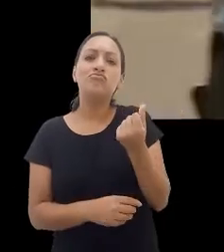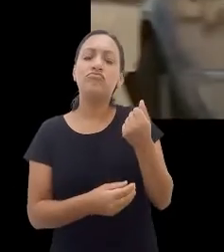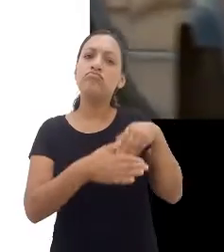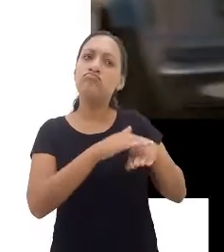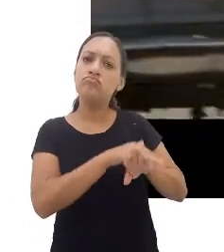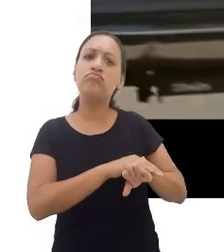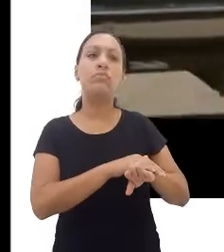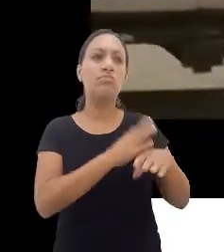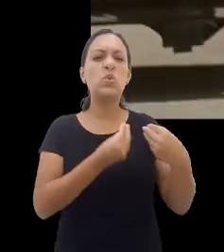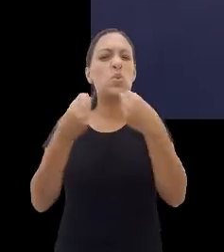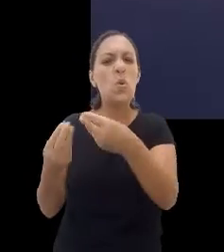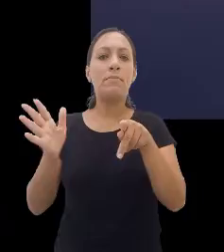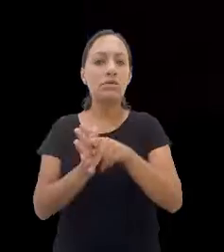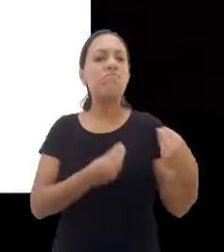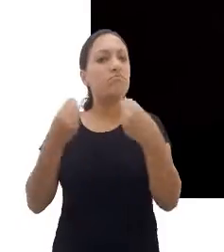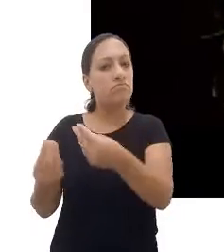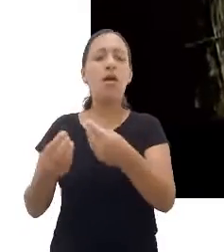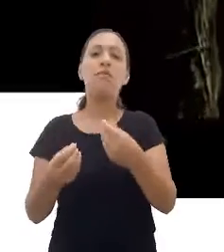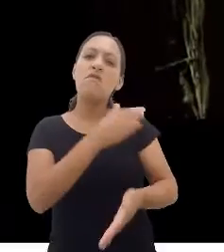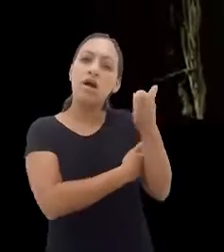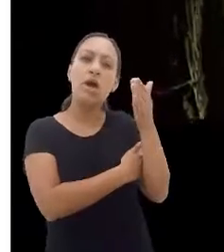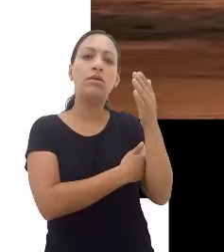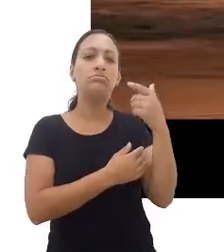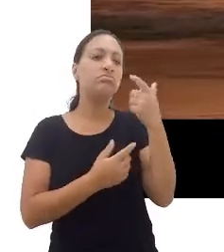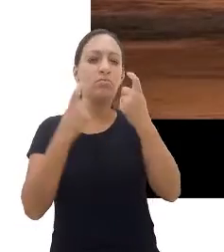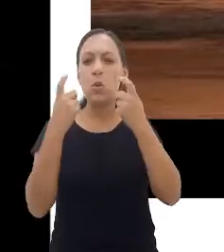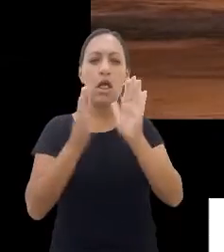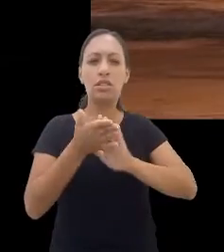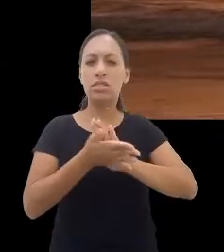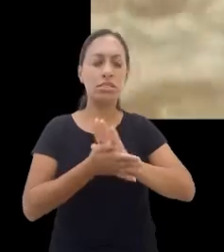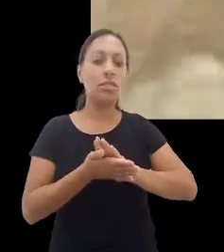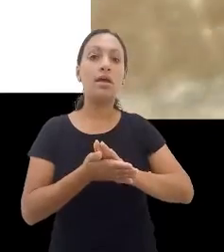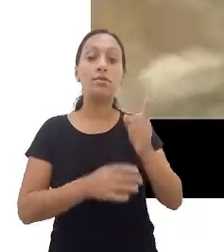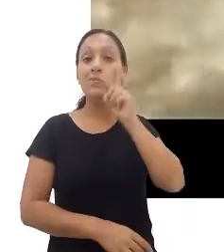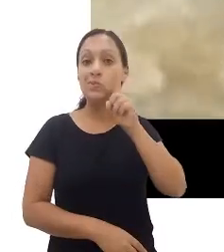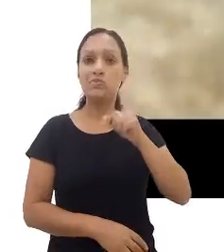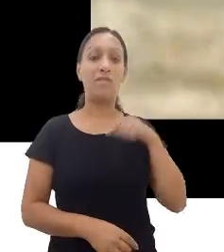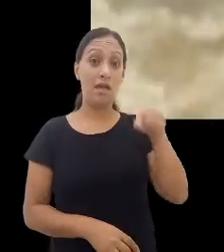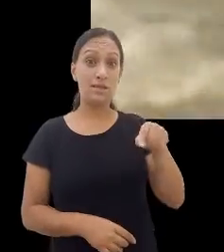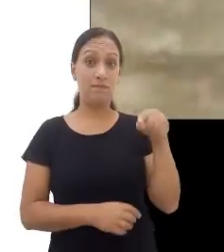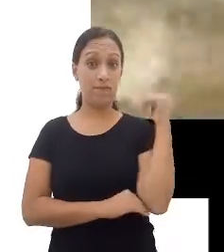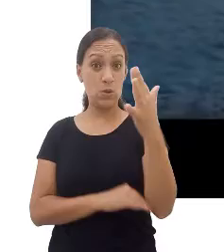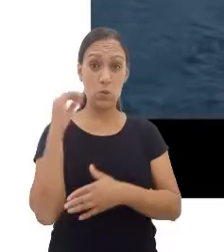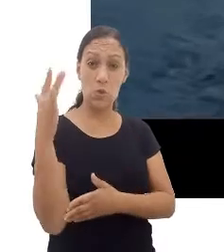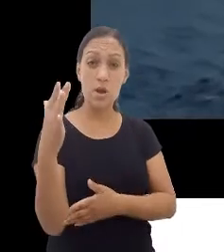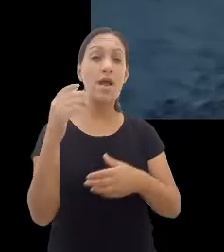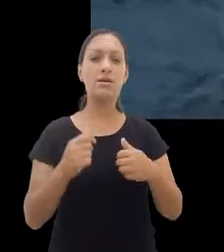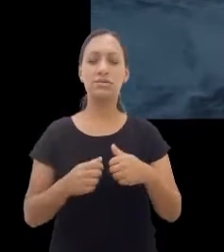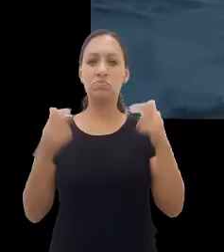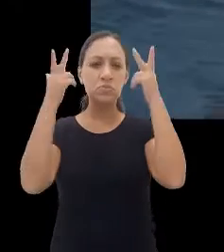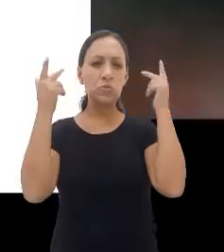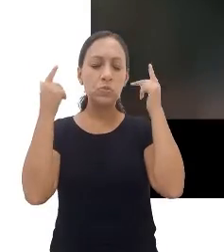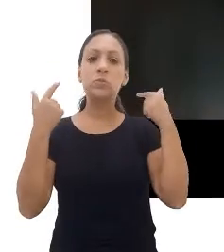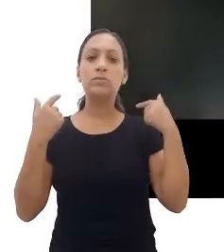e viajar despreocupado pelos Estados Unidos. Na Natureza Selvagem é um filme para ser sentido. O descontentamento do jovem com o mundo é